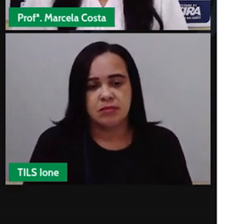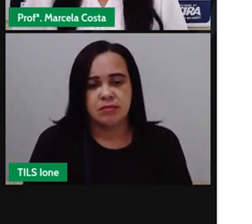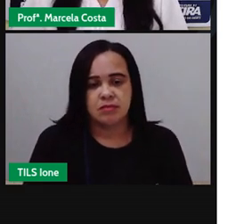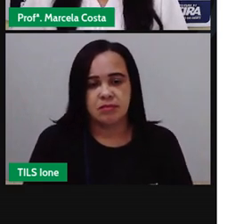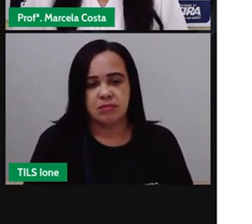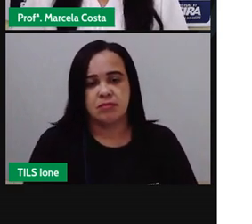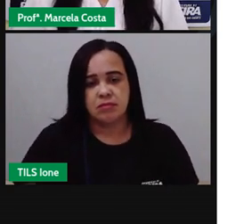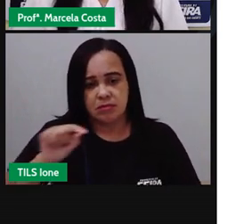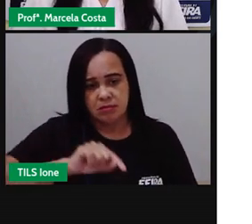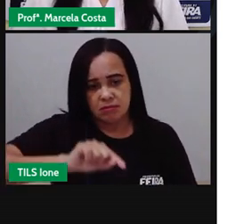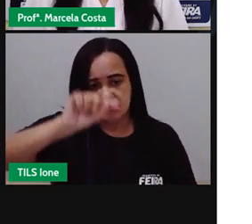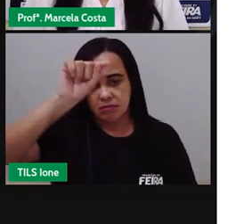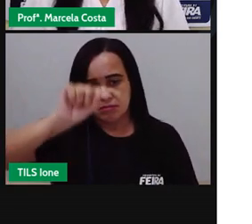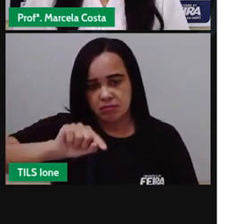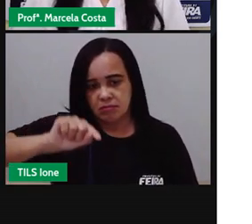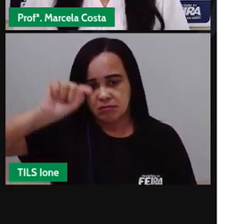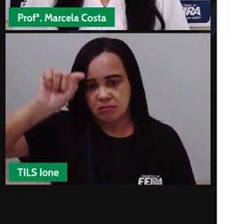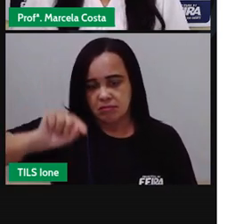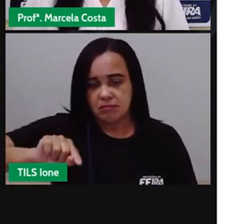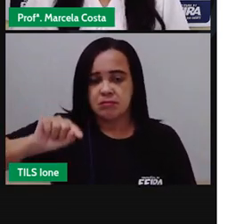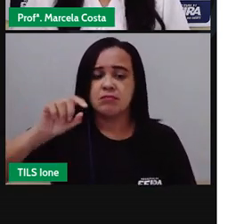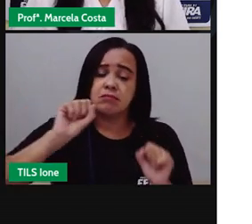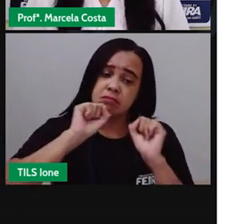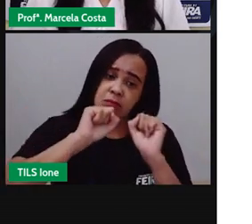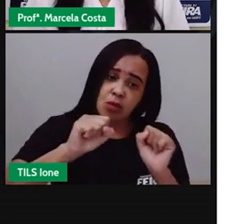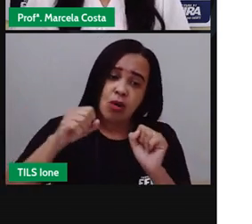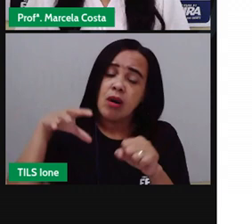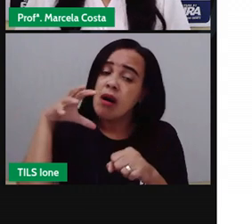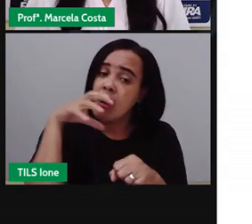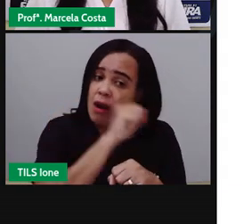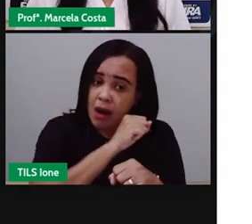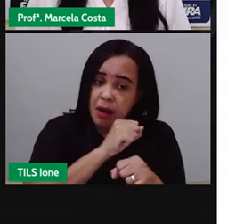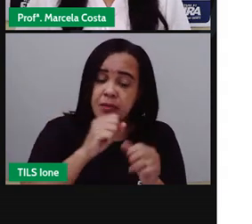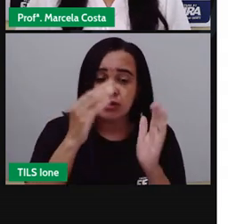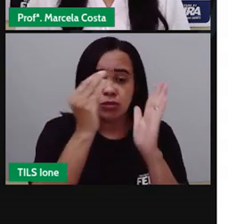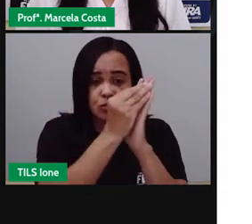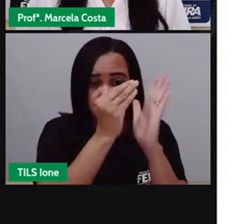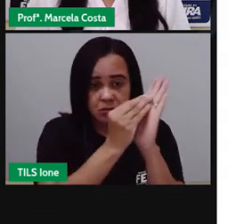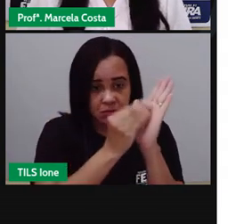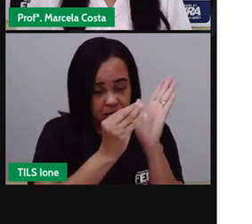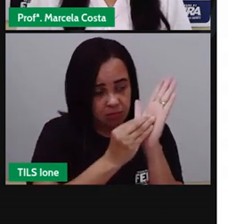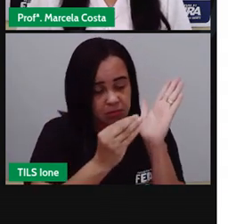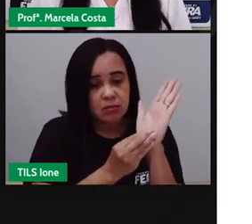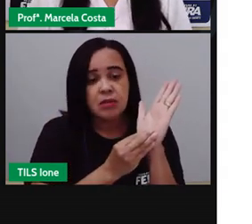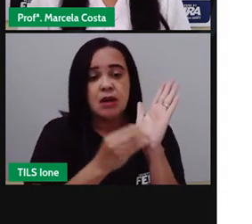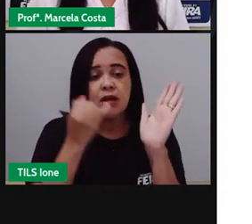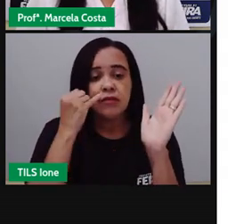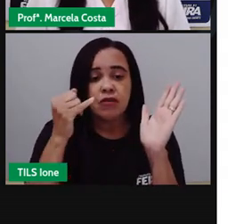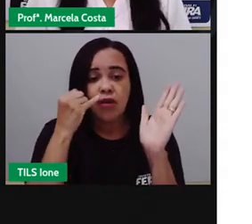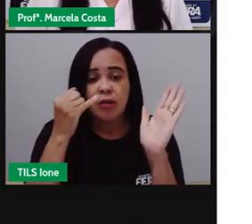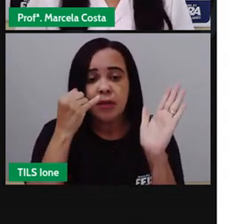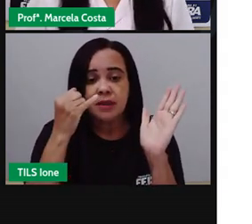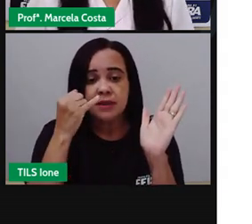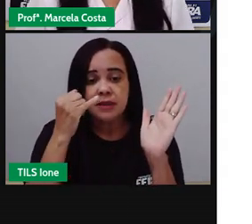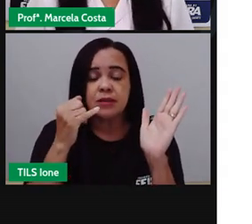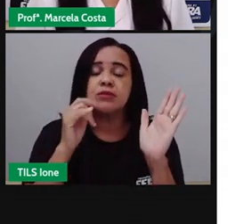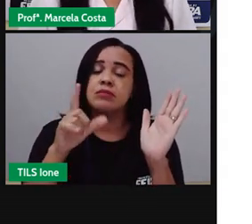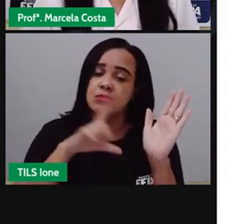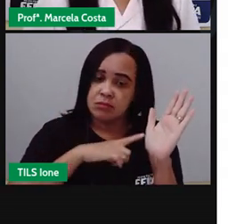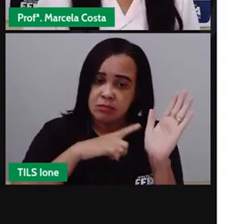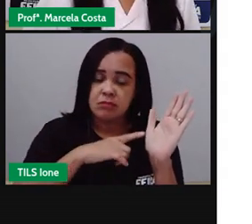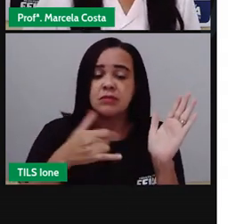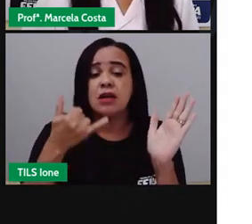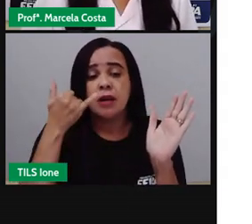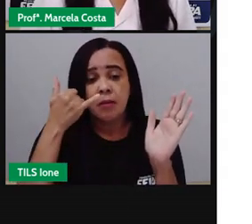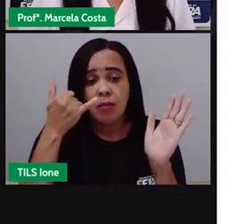gráfico você consegue de maneira rápida você consegue fazer a leitura e interpretar